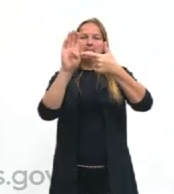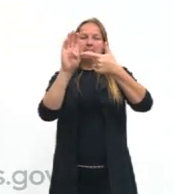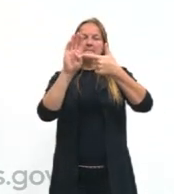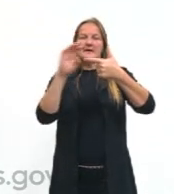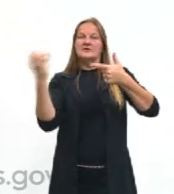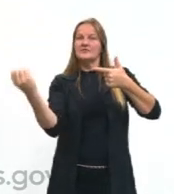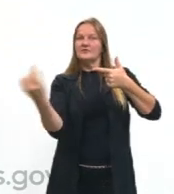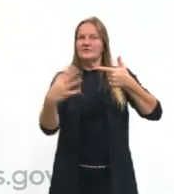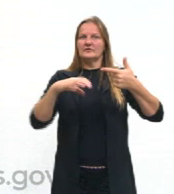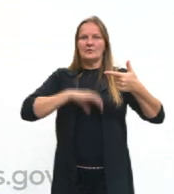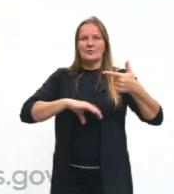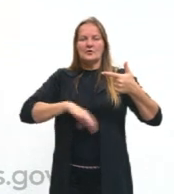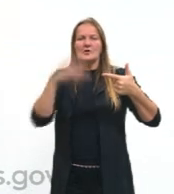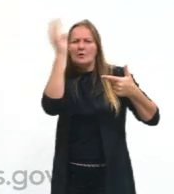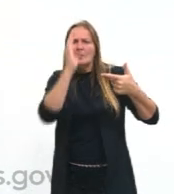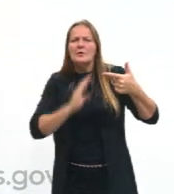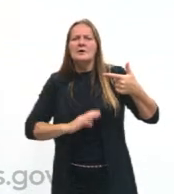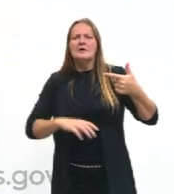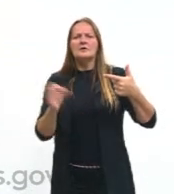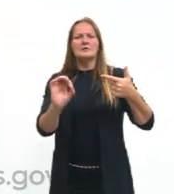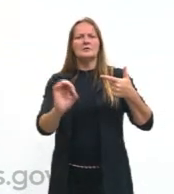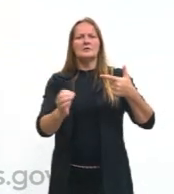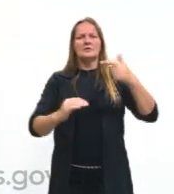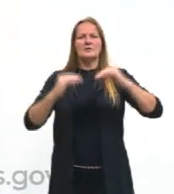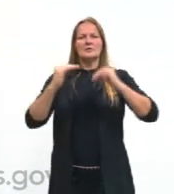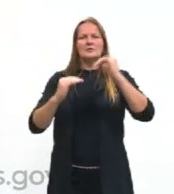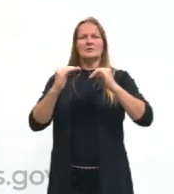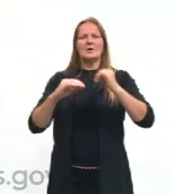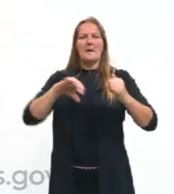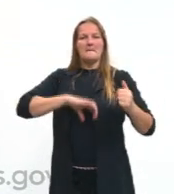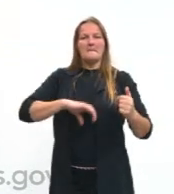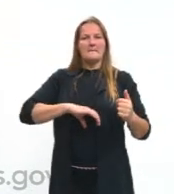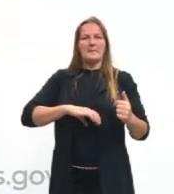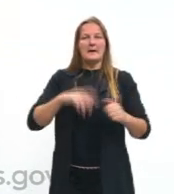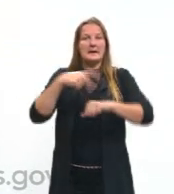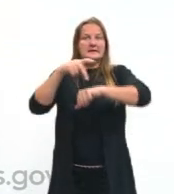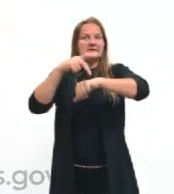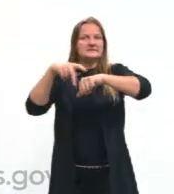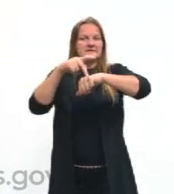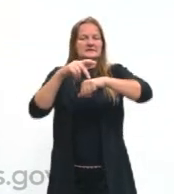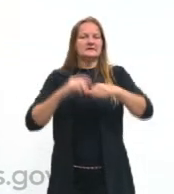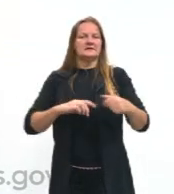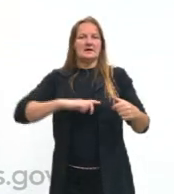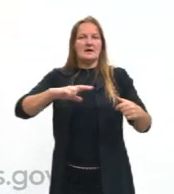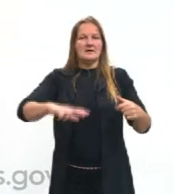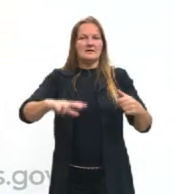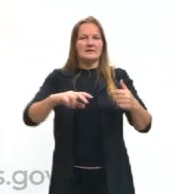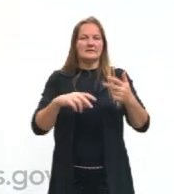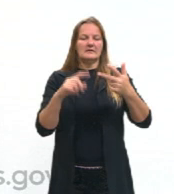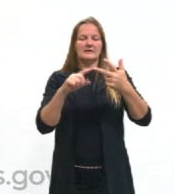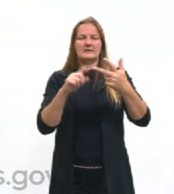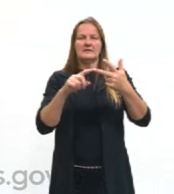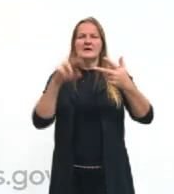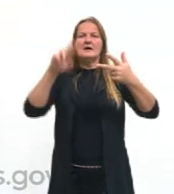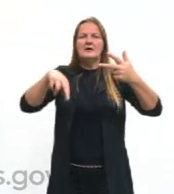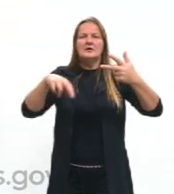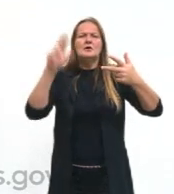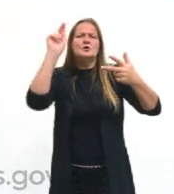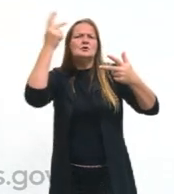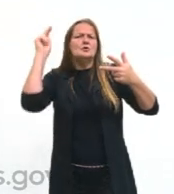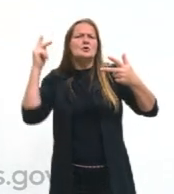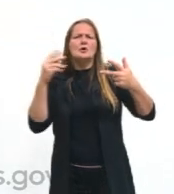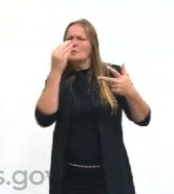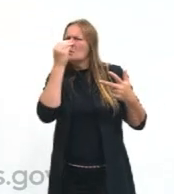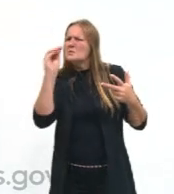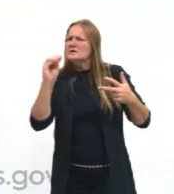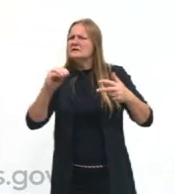Inovação do português brasileiro sem equivalente em Portugal. Letra C. Razões históricas do preconceito sobre